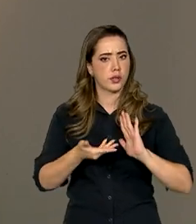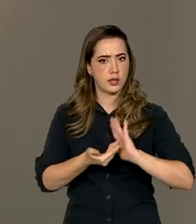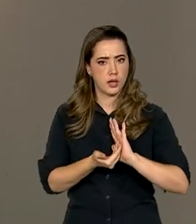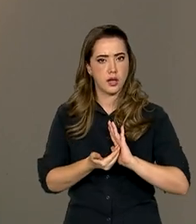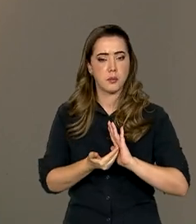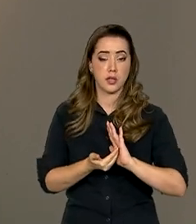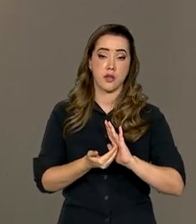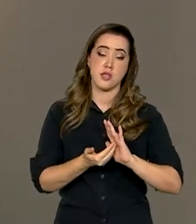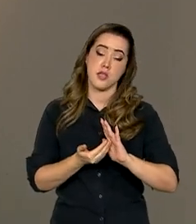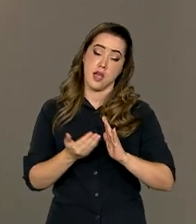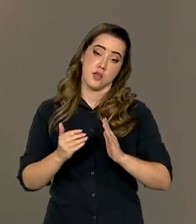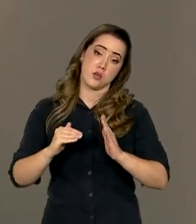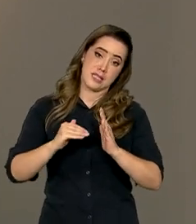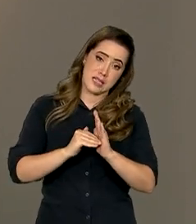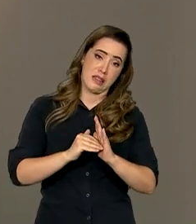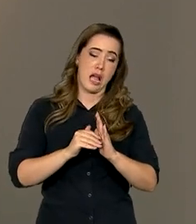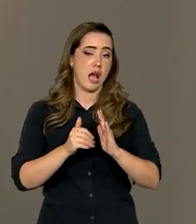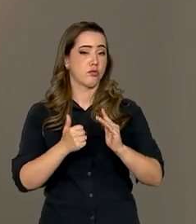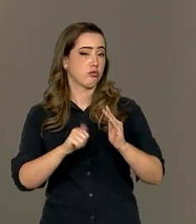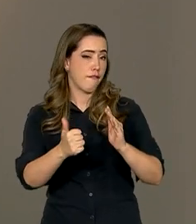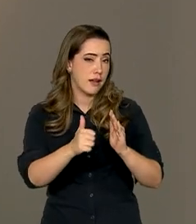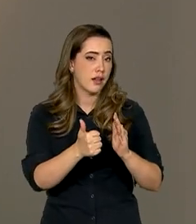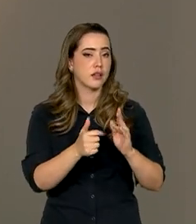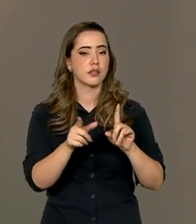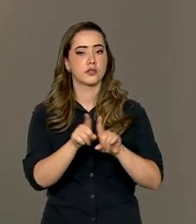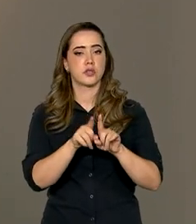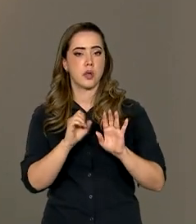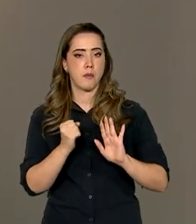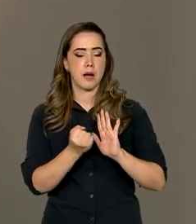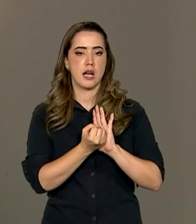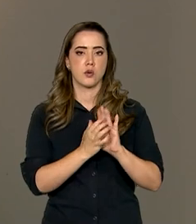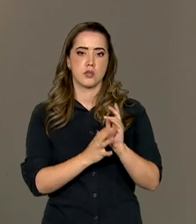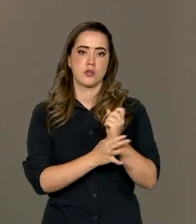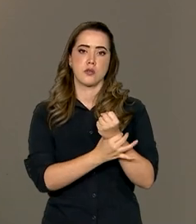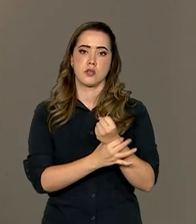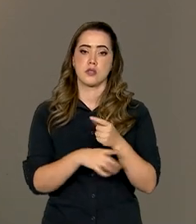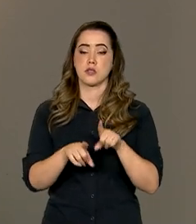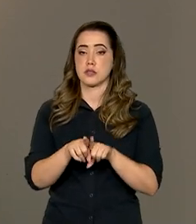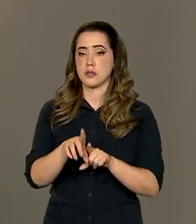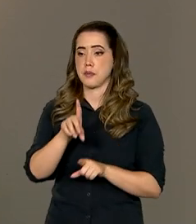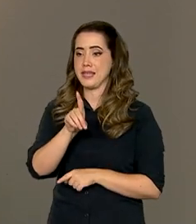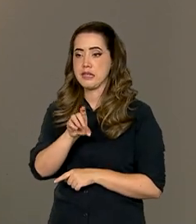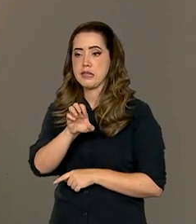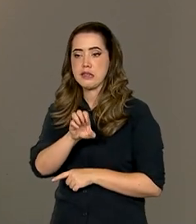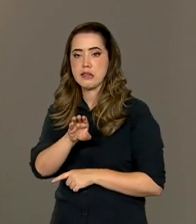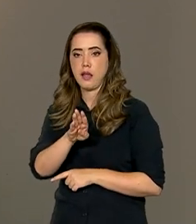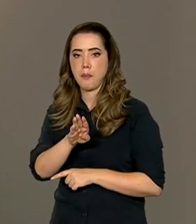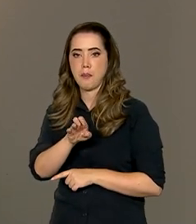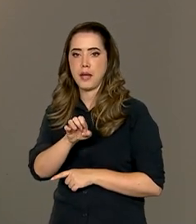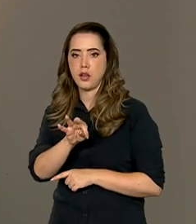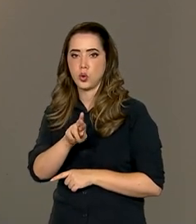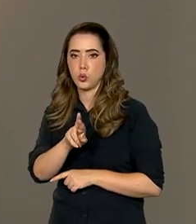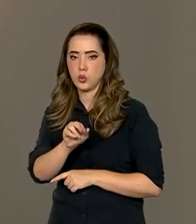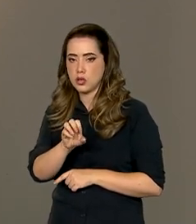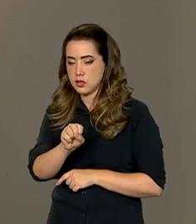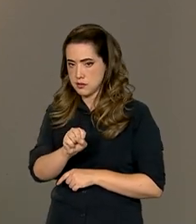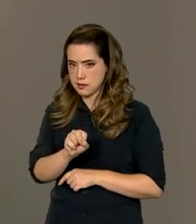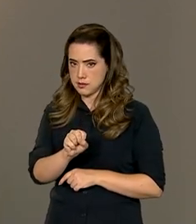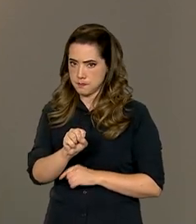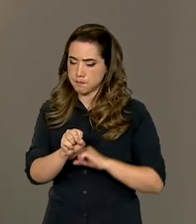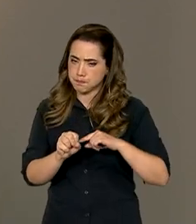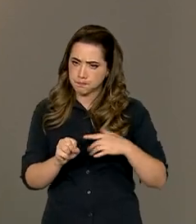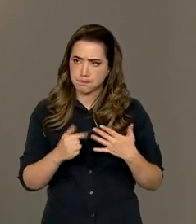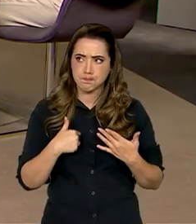que é o marco com relação às garantias e às debêntures também. Então, acho que o governo foi cirúrgico aí.